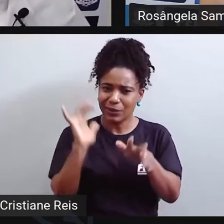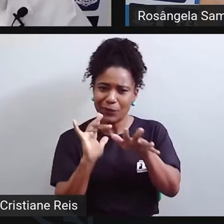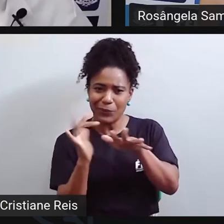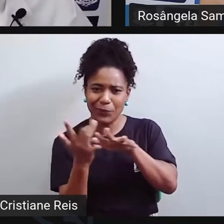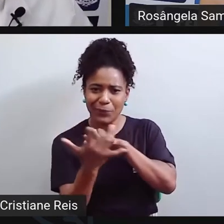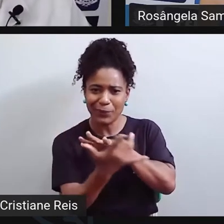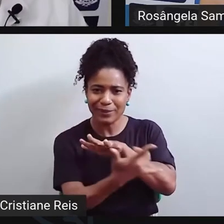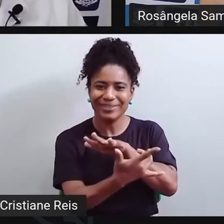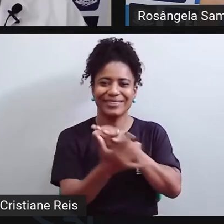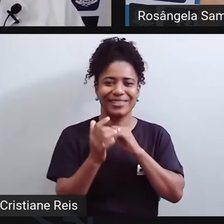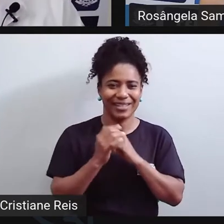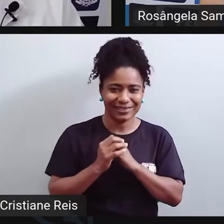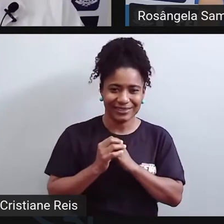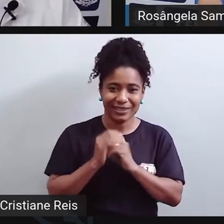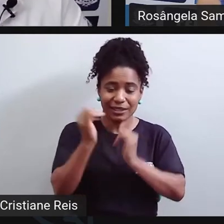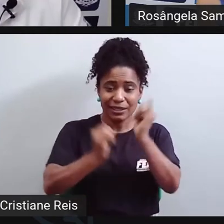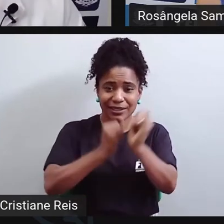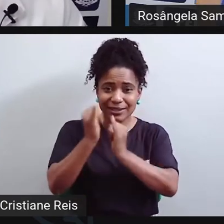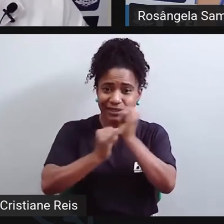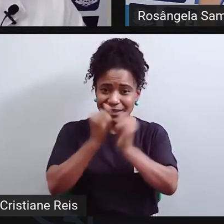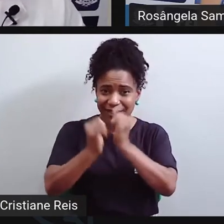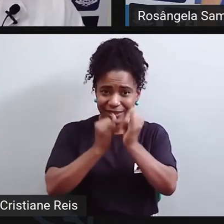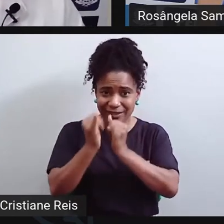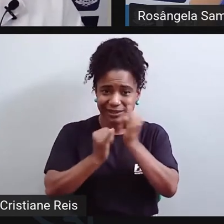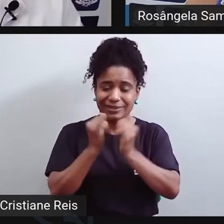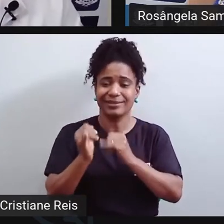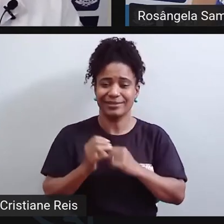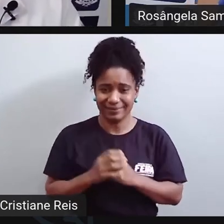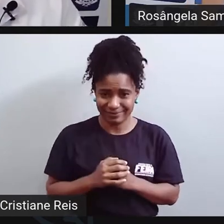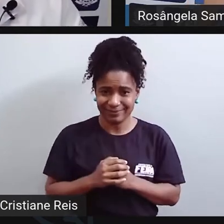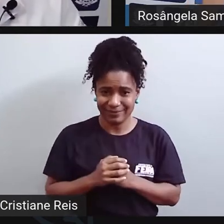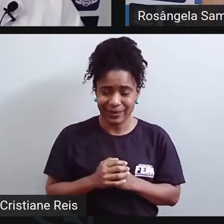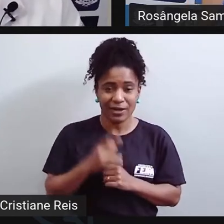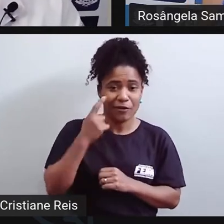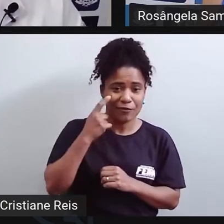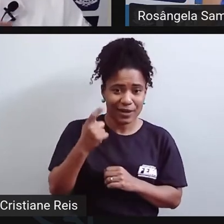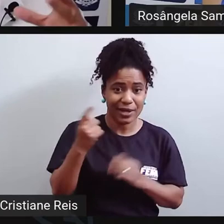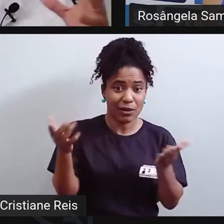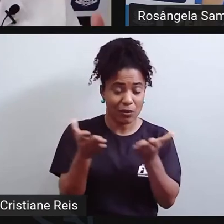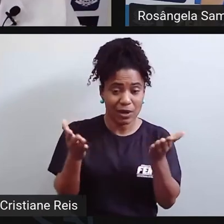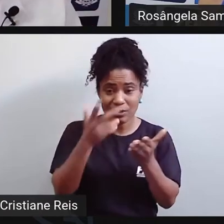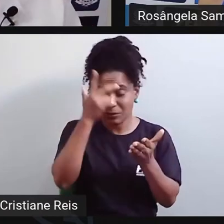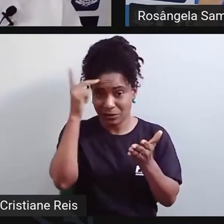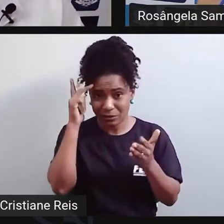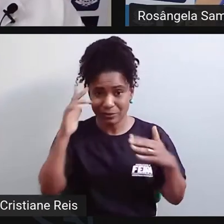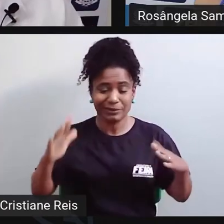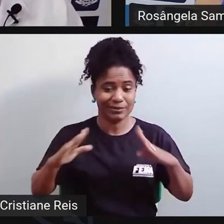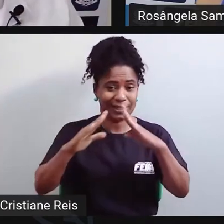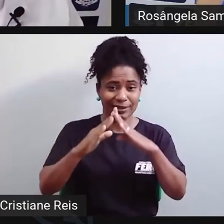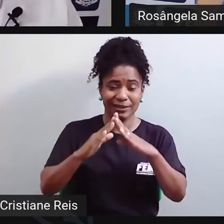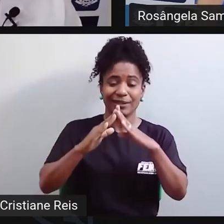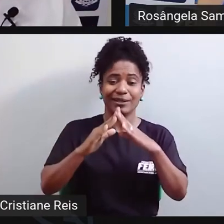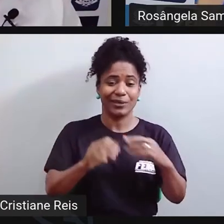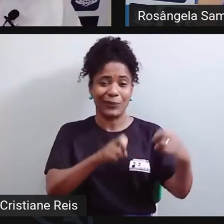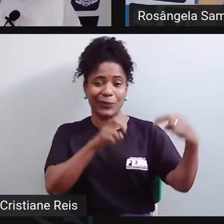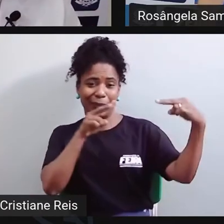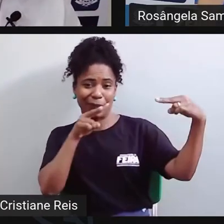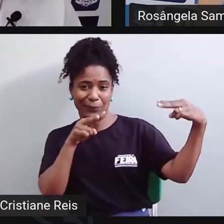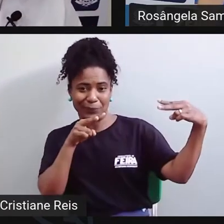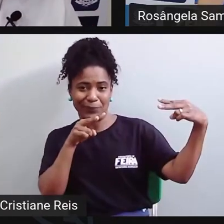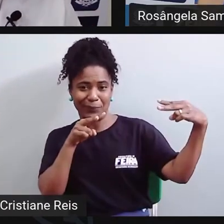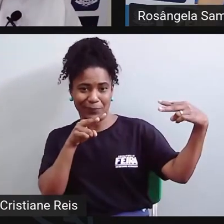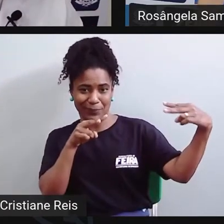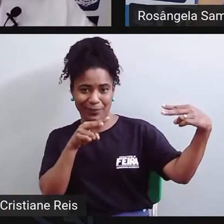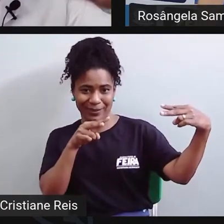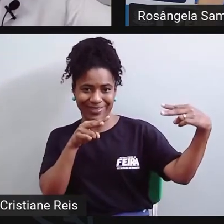vive um momento de muita imersão na rede social, na internet, no mundo virtual. Inclusive, você comentou quando a gente